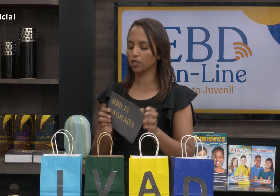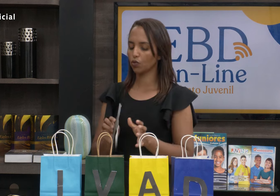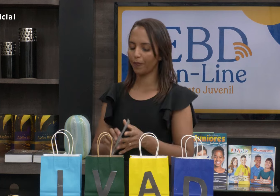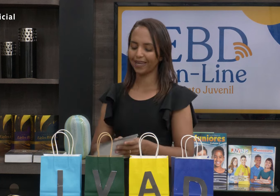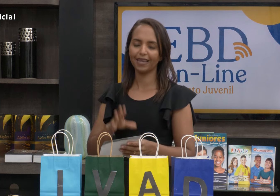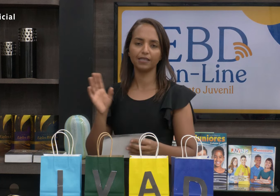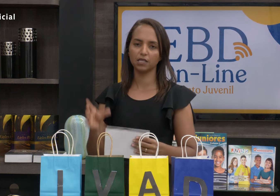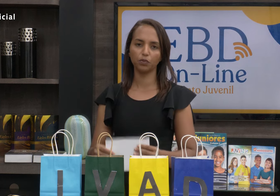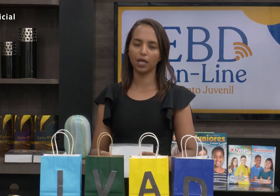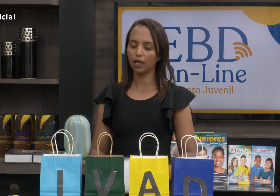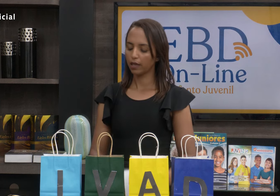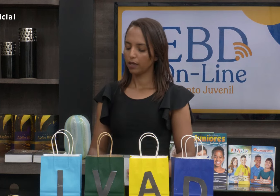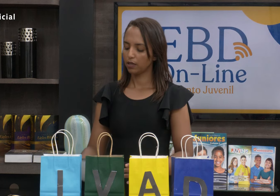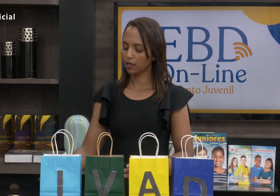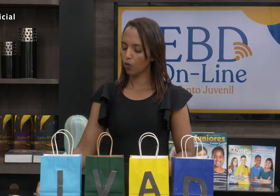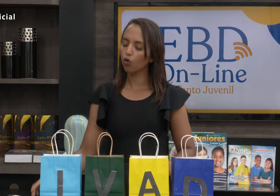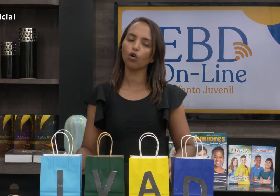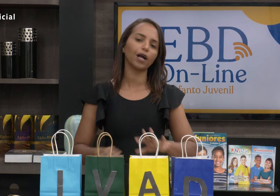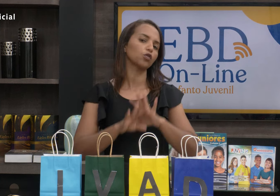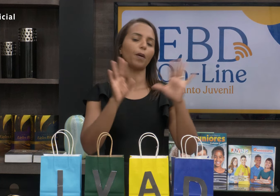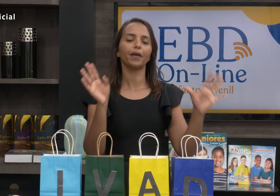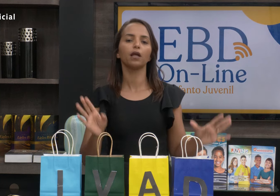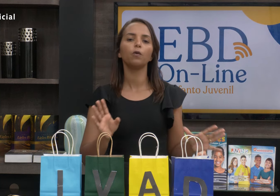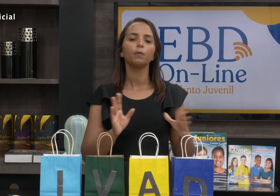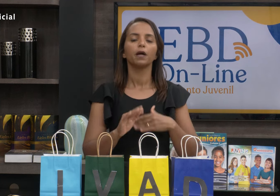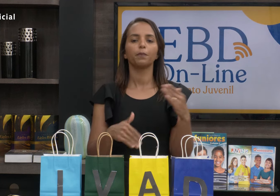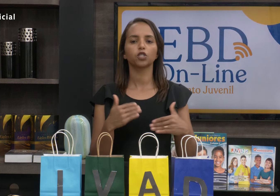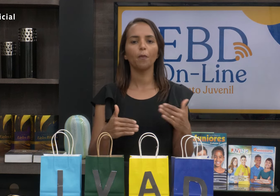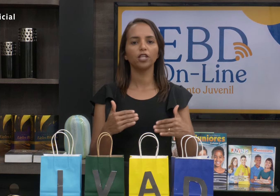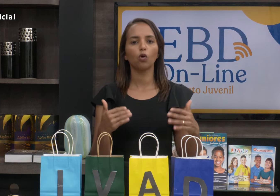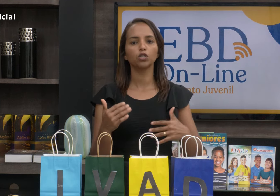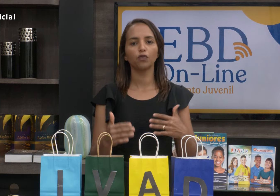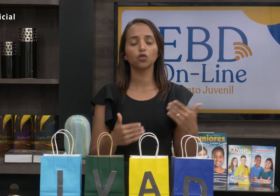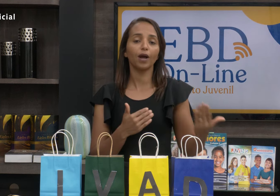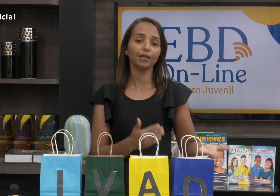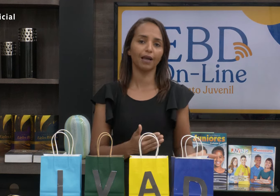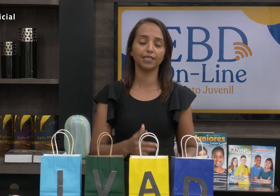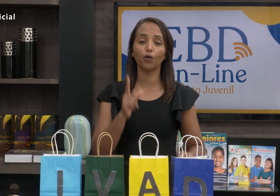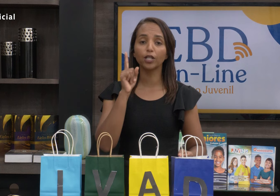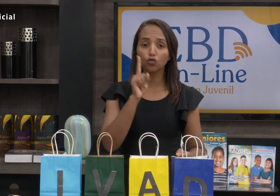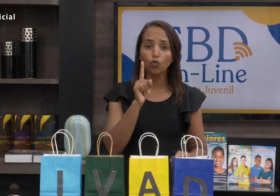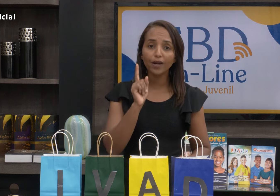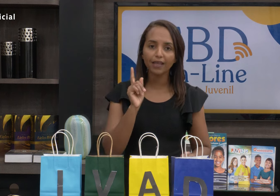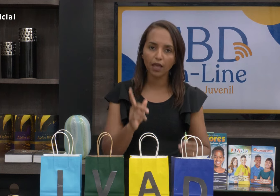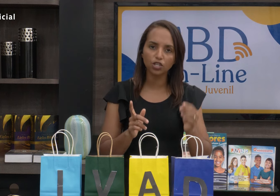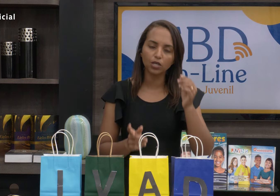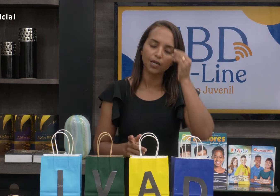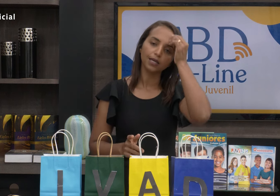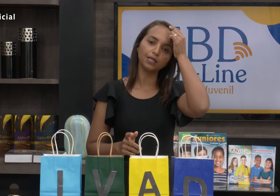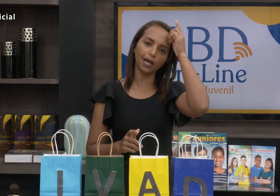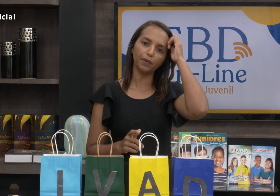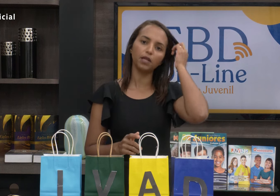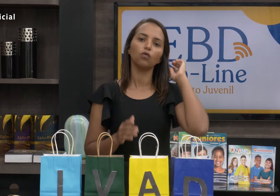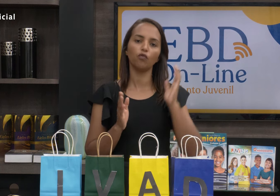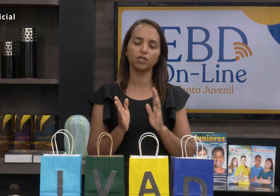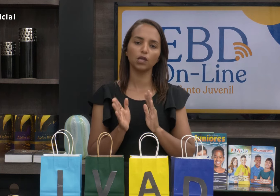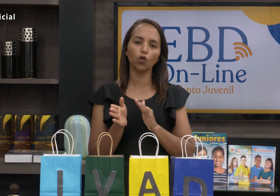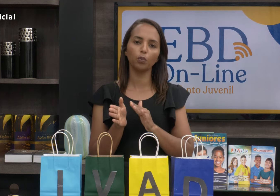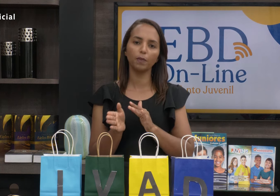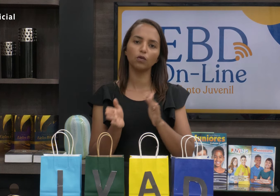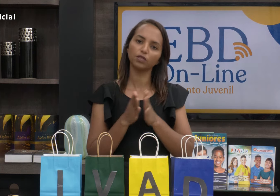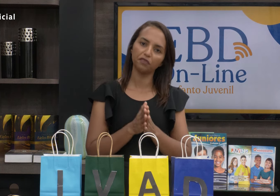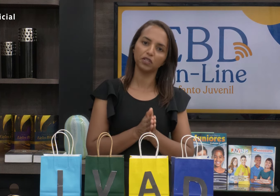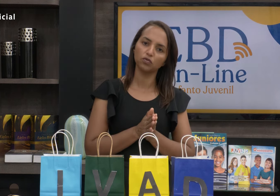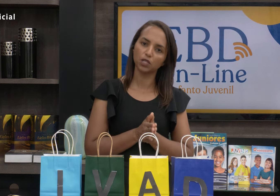pode até colar na sua parede, se puder, ou colocar no papelão, somente como se fosse um cartaz. Agora, nunca deixe de abrir o